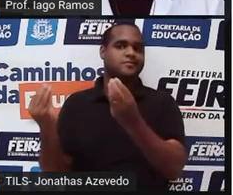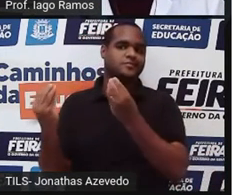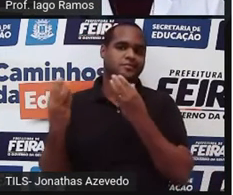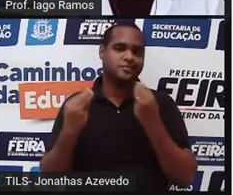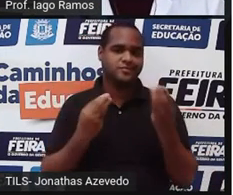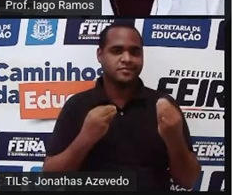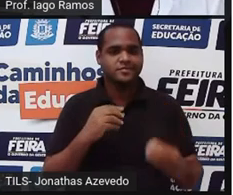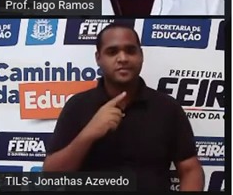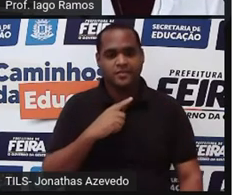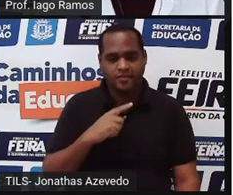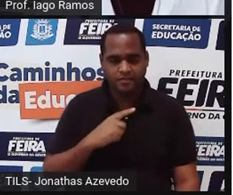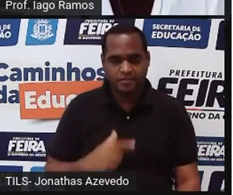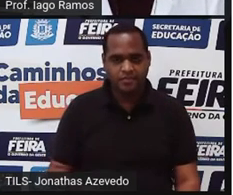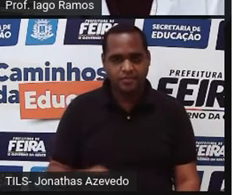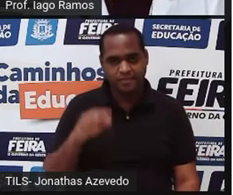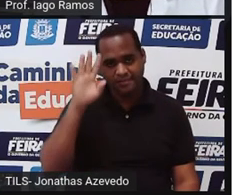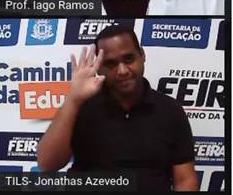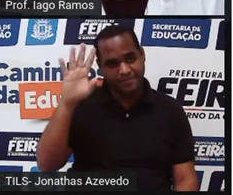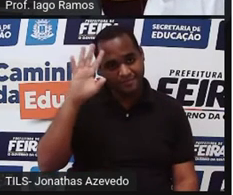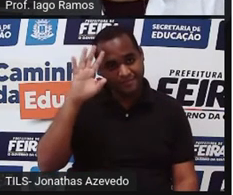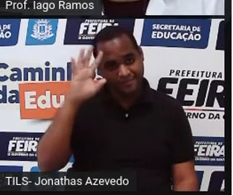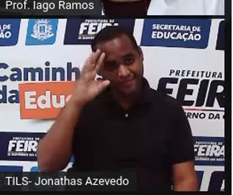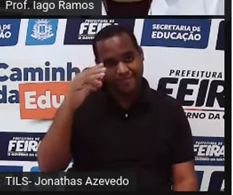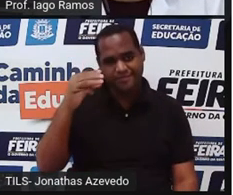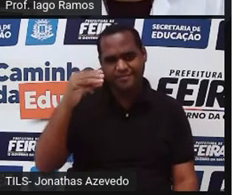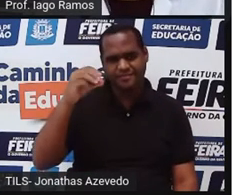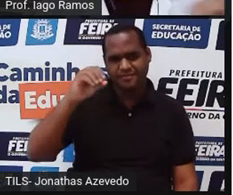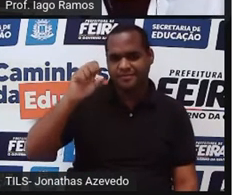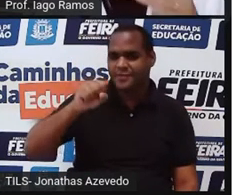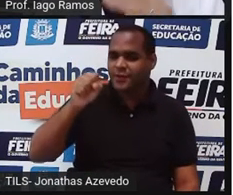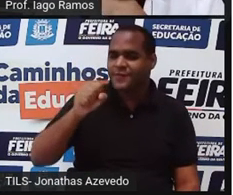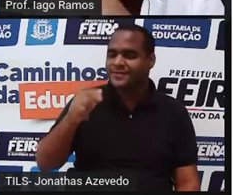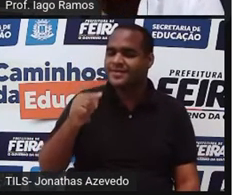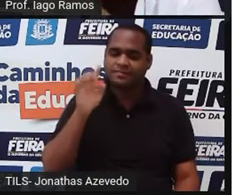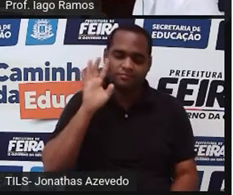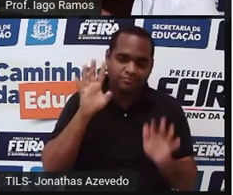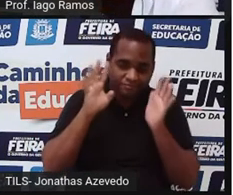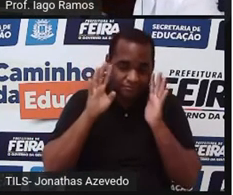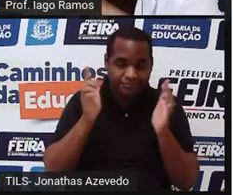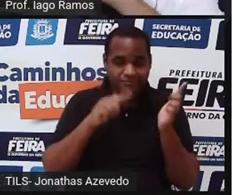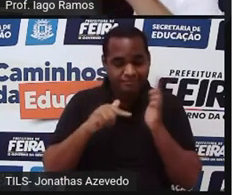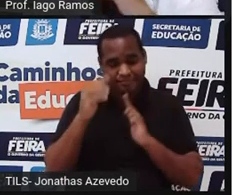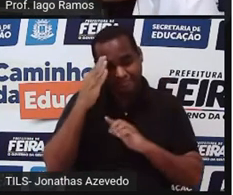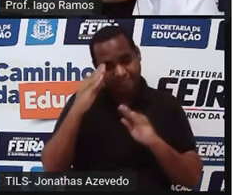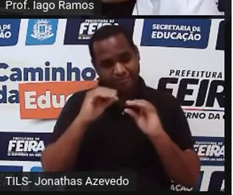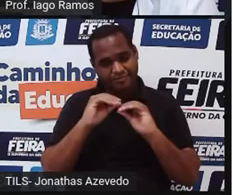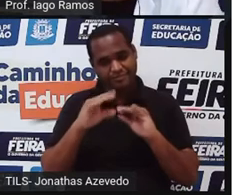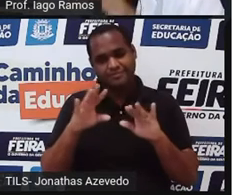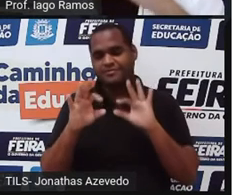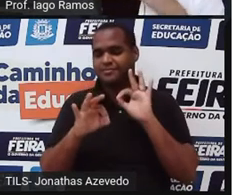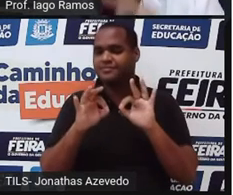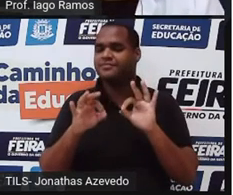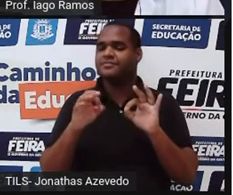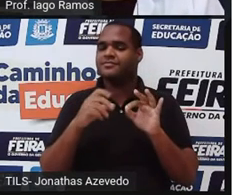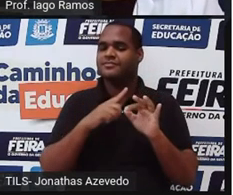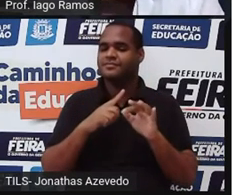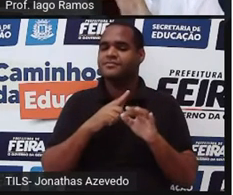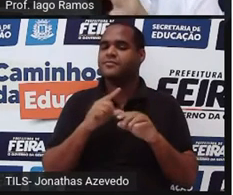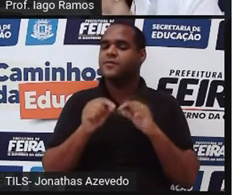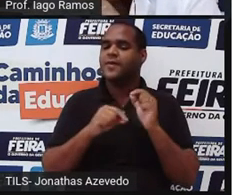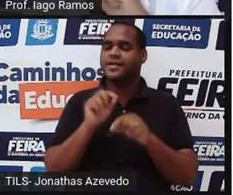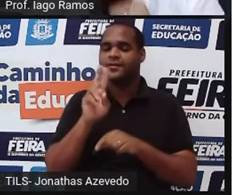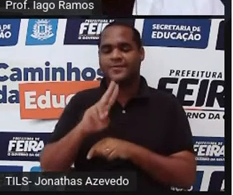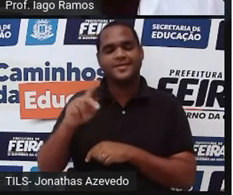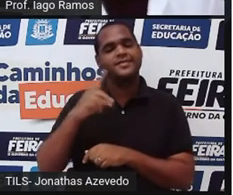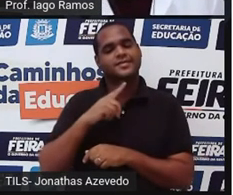para bastante. Pensa aí, em 30 segundos, o quanto foi que você entendeu dessa aula até aqui, usando aí